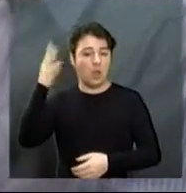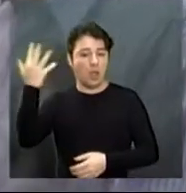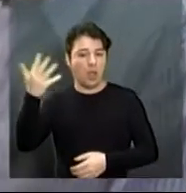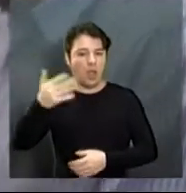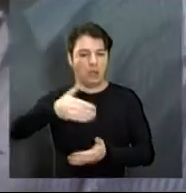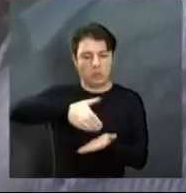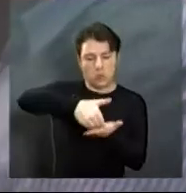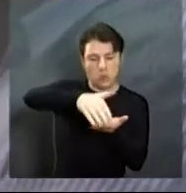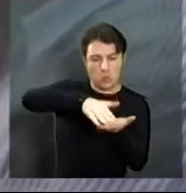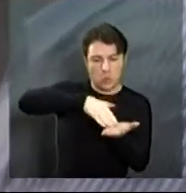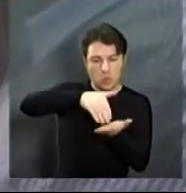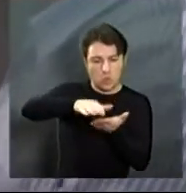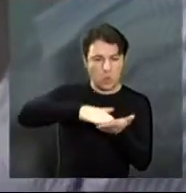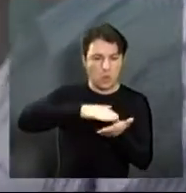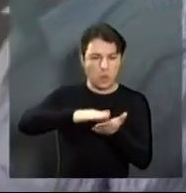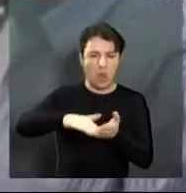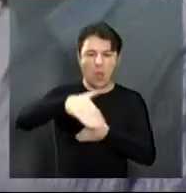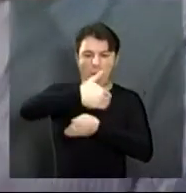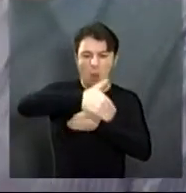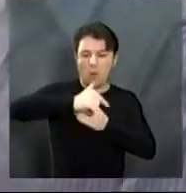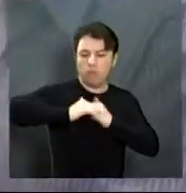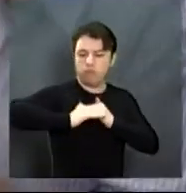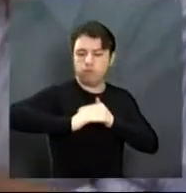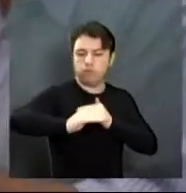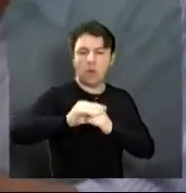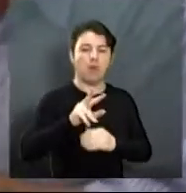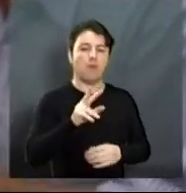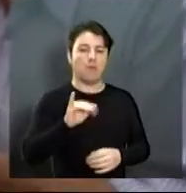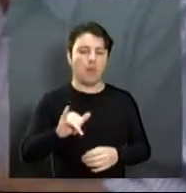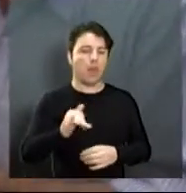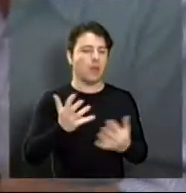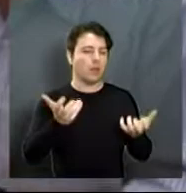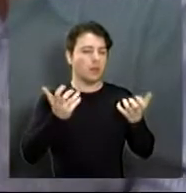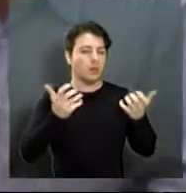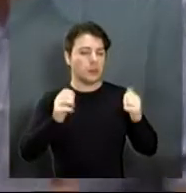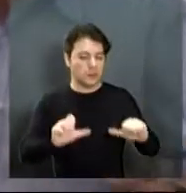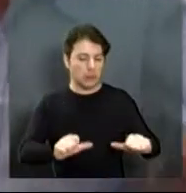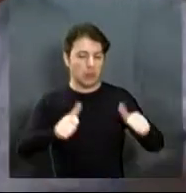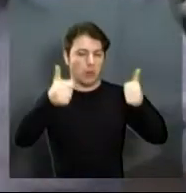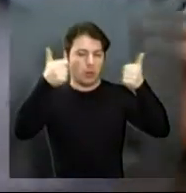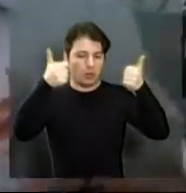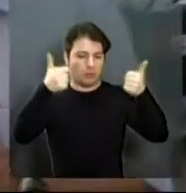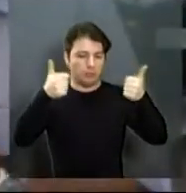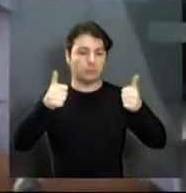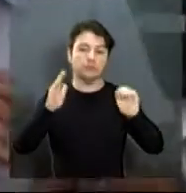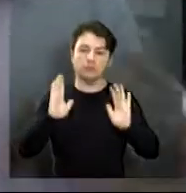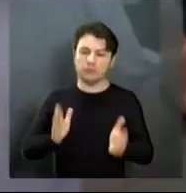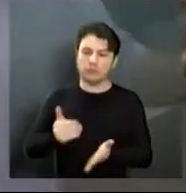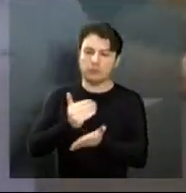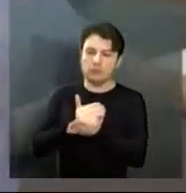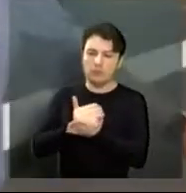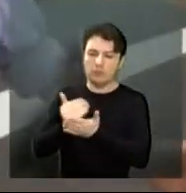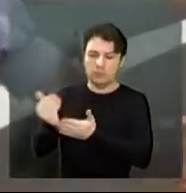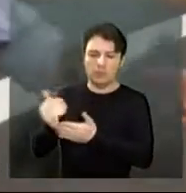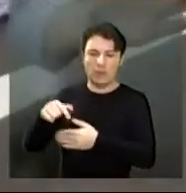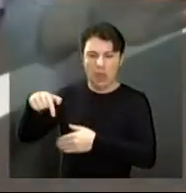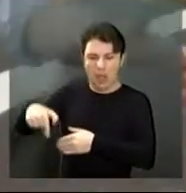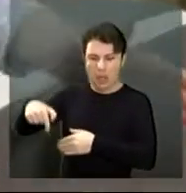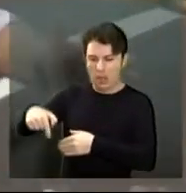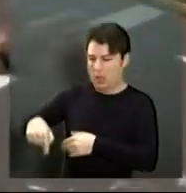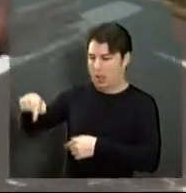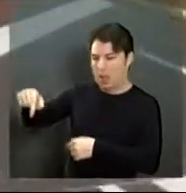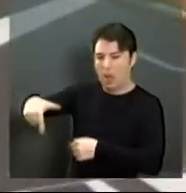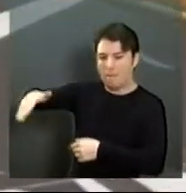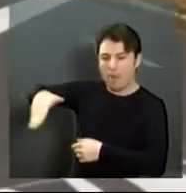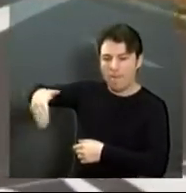partir da caminho de luta nesse cruzamento justamente pra melhorar a sinalização. Nós já começamos a fazer a sinalização de